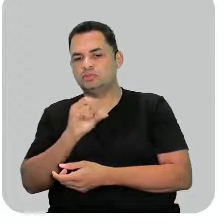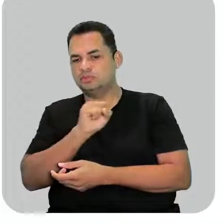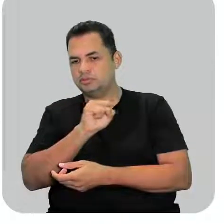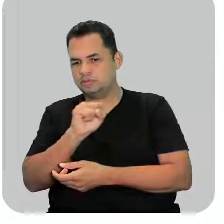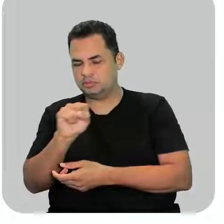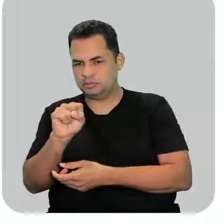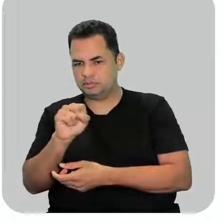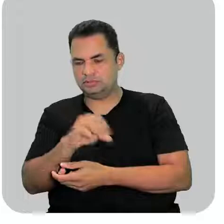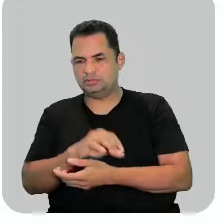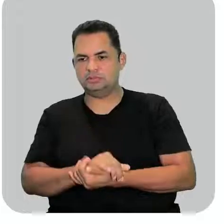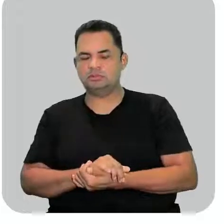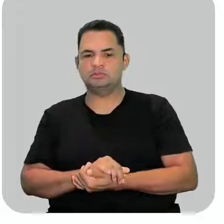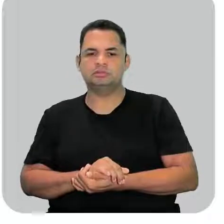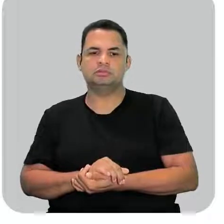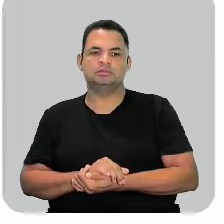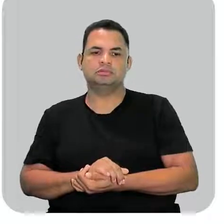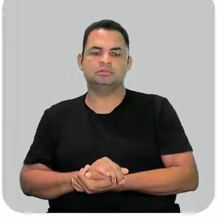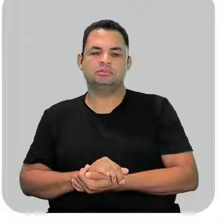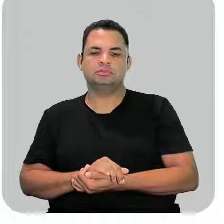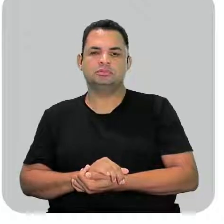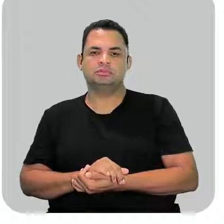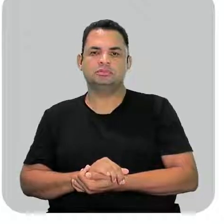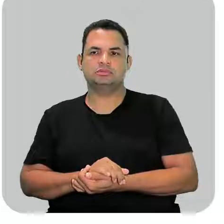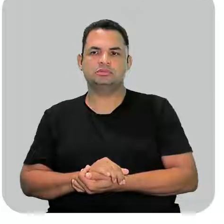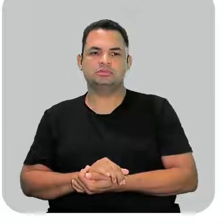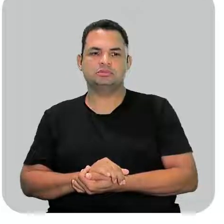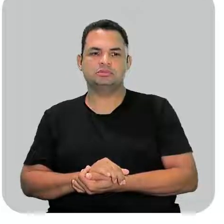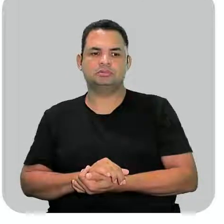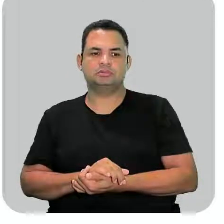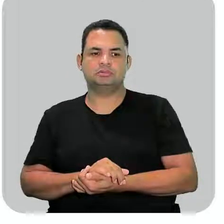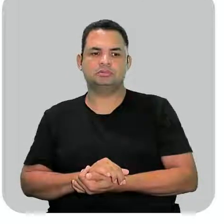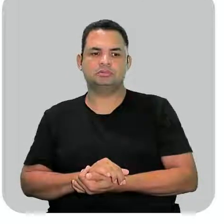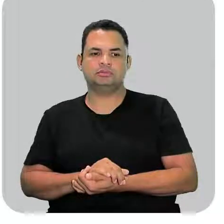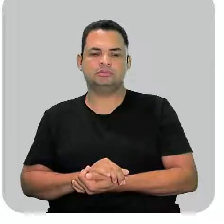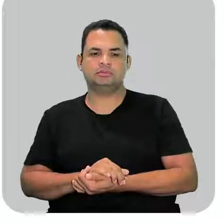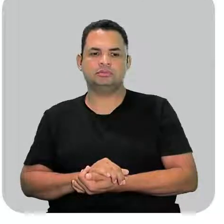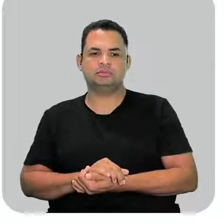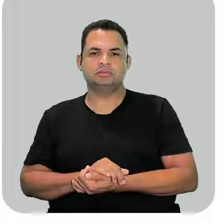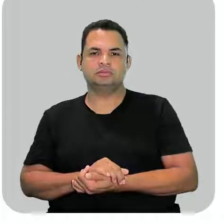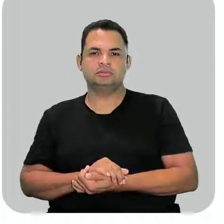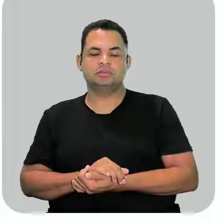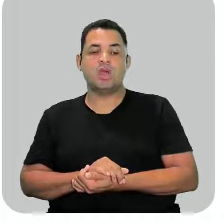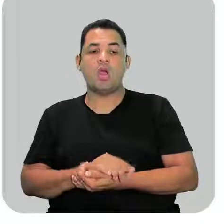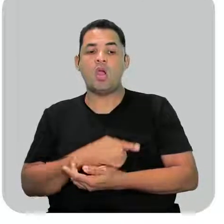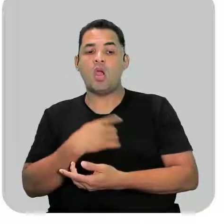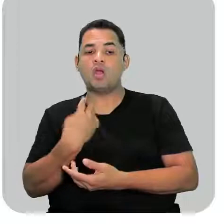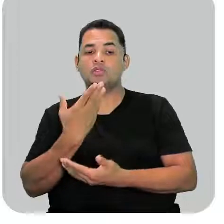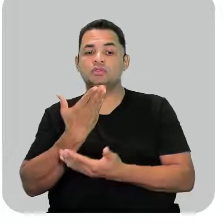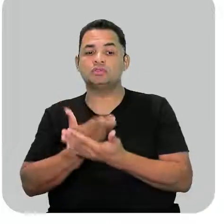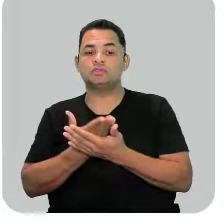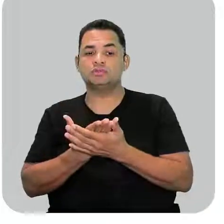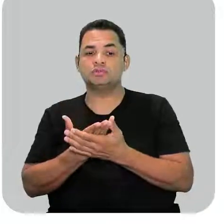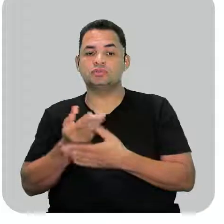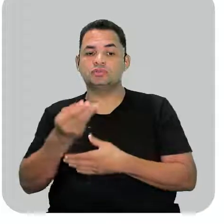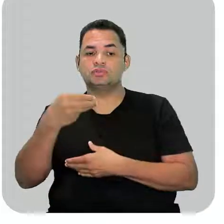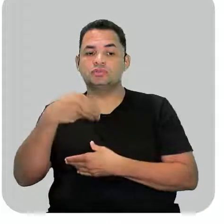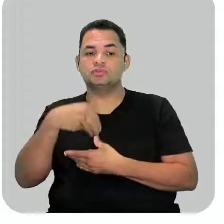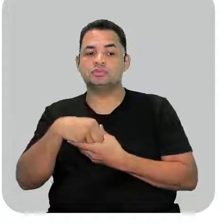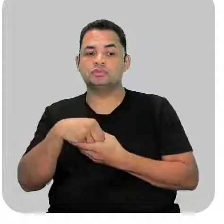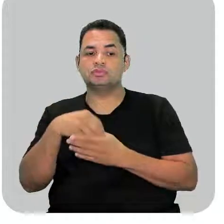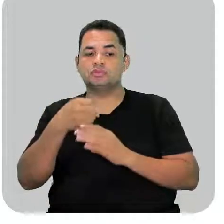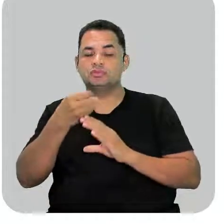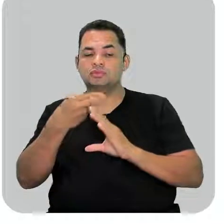Essa é a nomenclatura para os ácidos sulfônicos. E aí a gente viu também que aqui dentro das funções